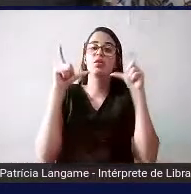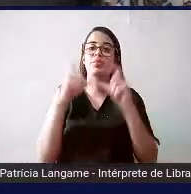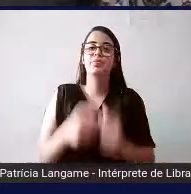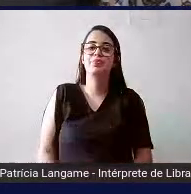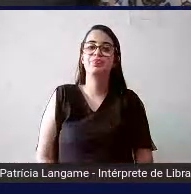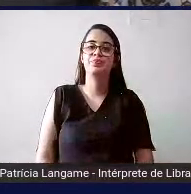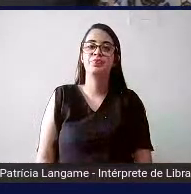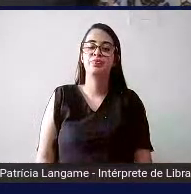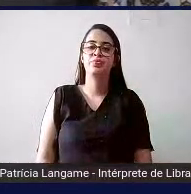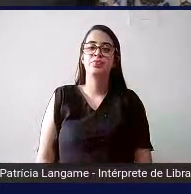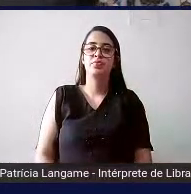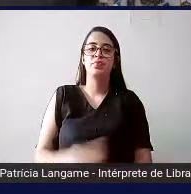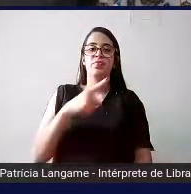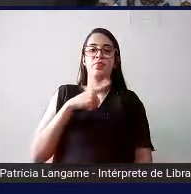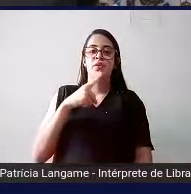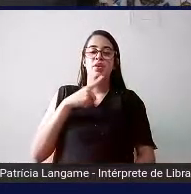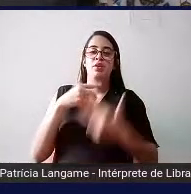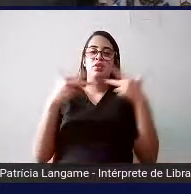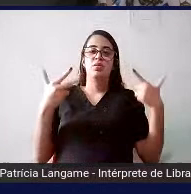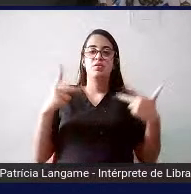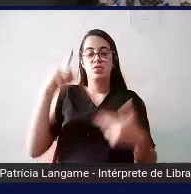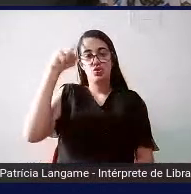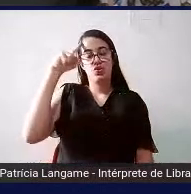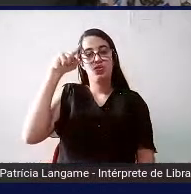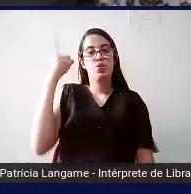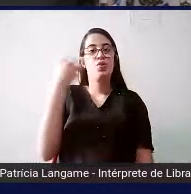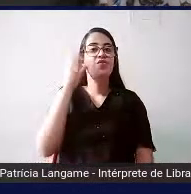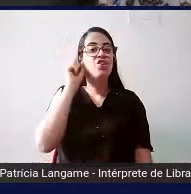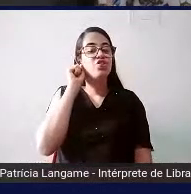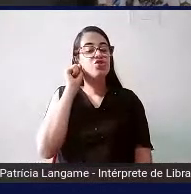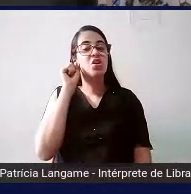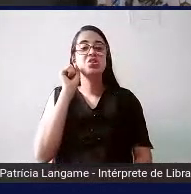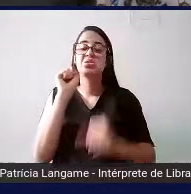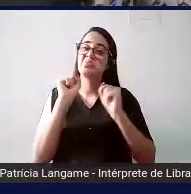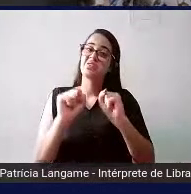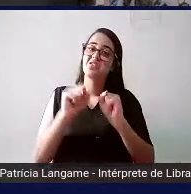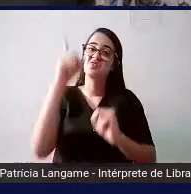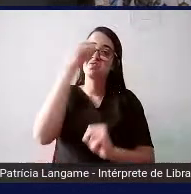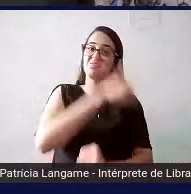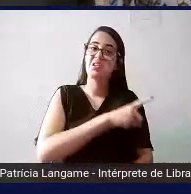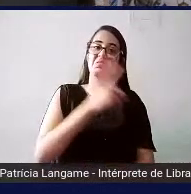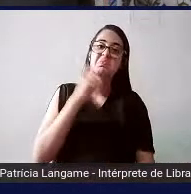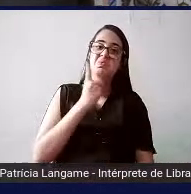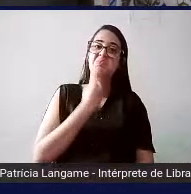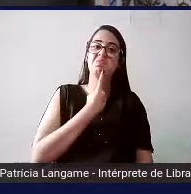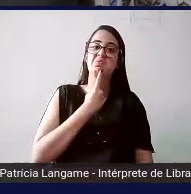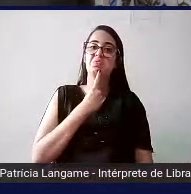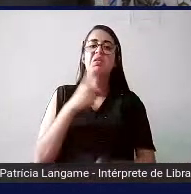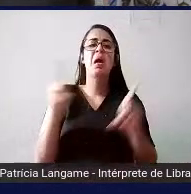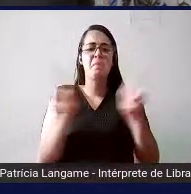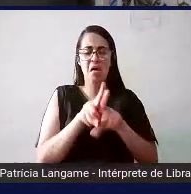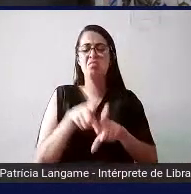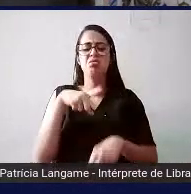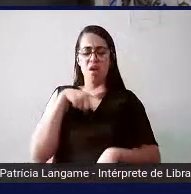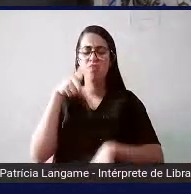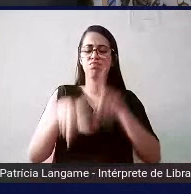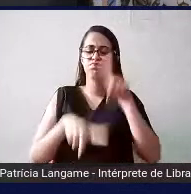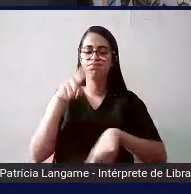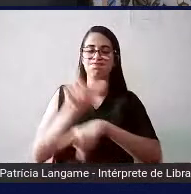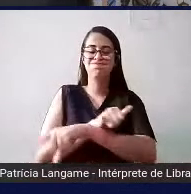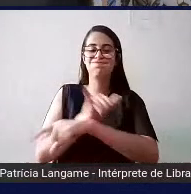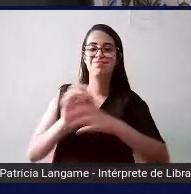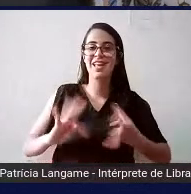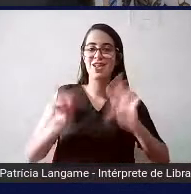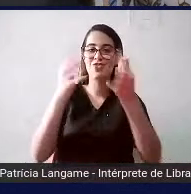então tem coisas que a gente que é do dia a dia do ouvinte e a gente acha que pode ser dificuldade para o surdo também tem um jeito isso a gente chama de tecnologia